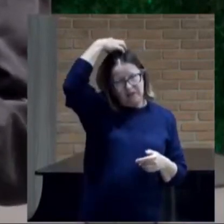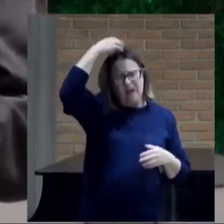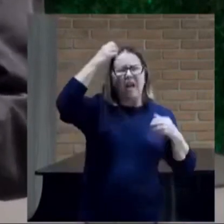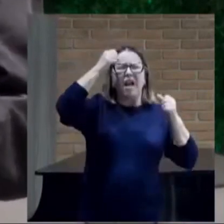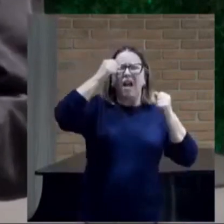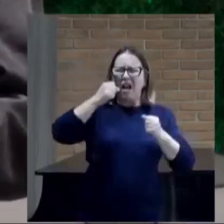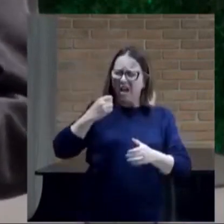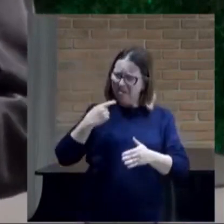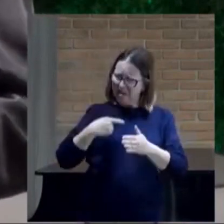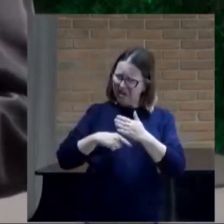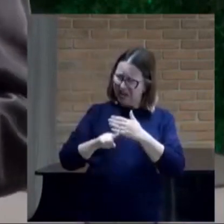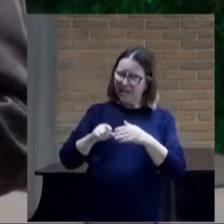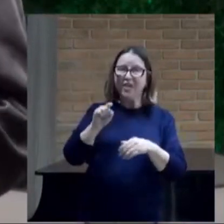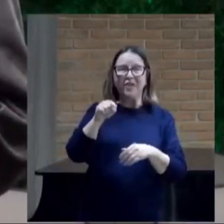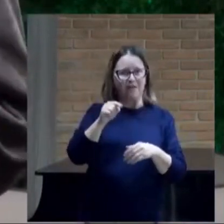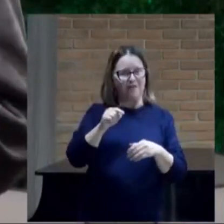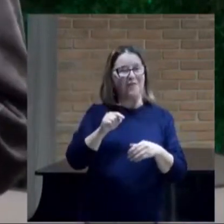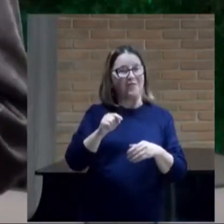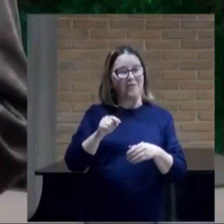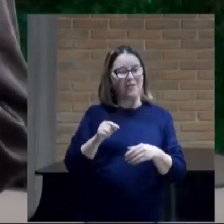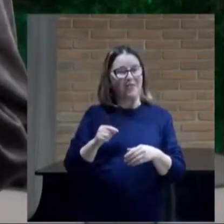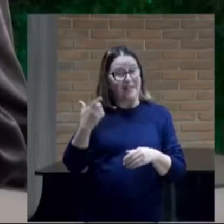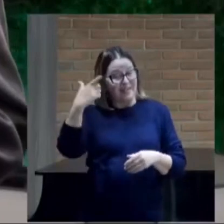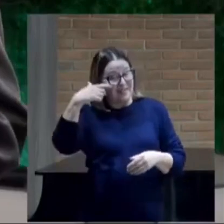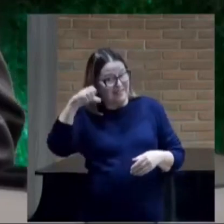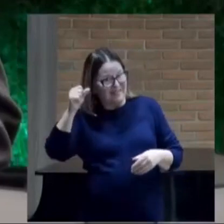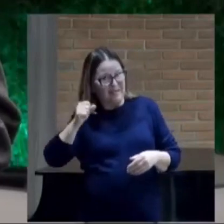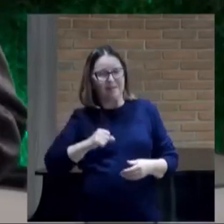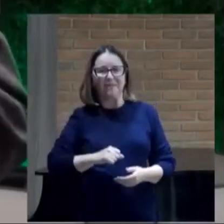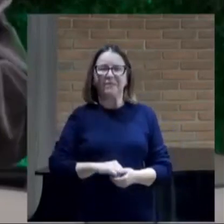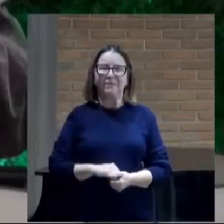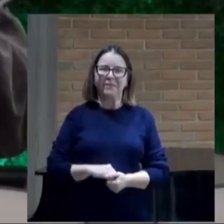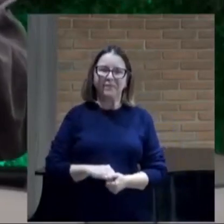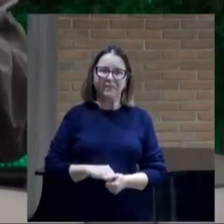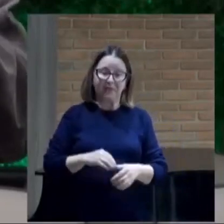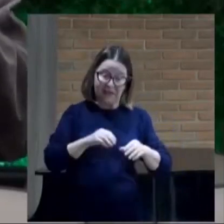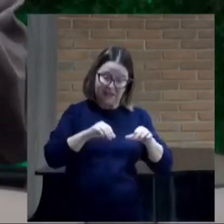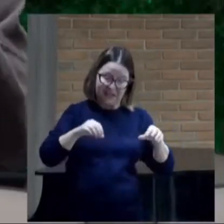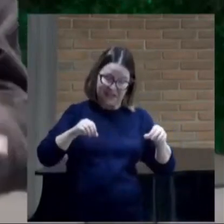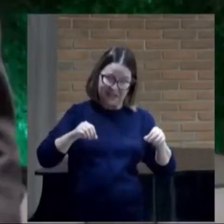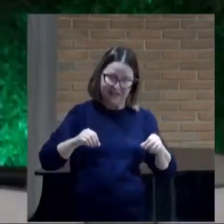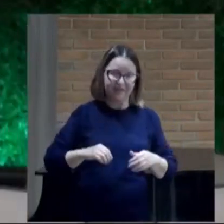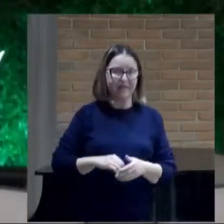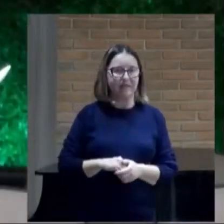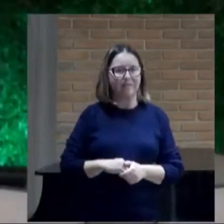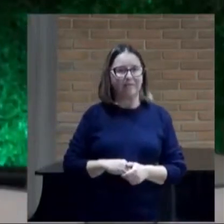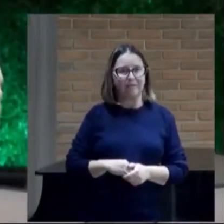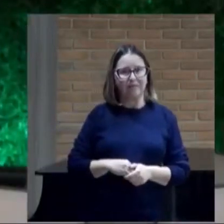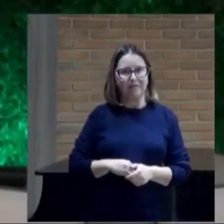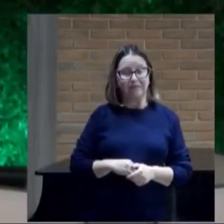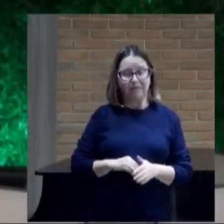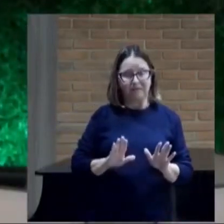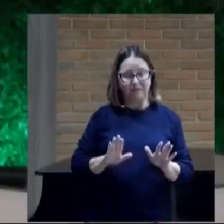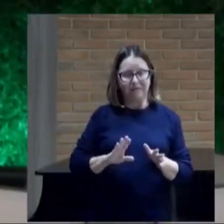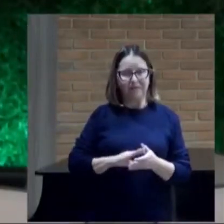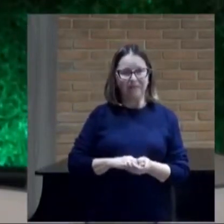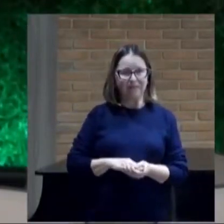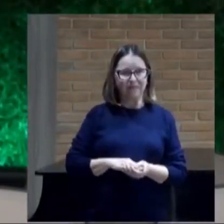ir, que vocês vão ganhar a guerra. É sempre assim que as coisas acontecem. Vamos lá.